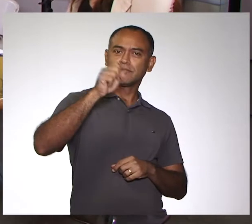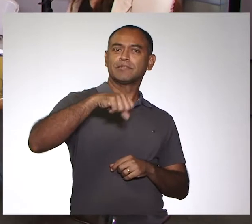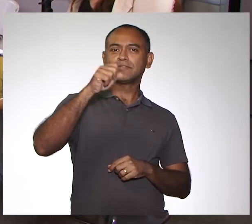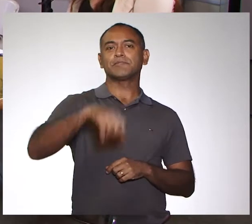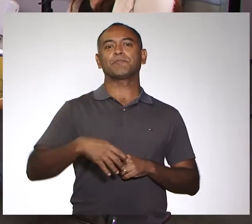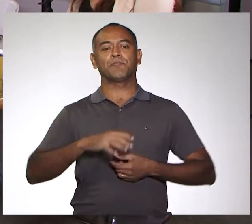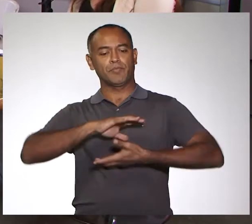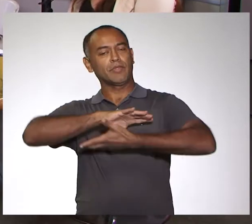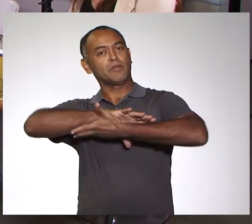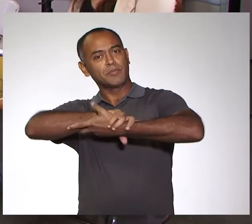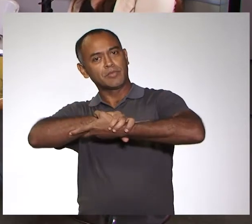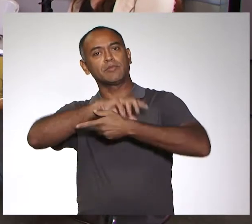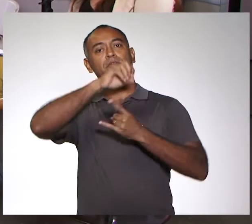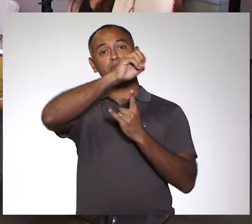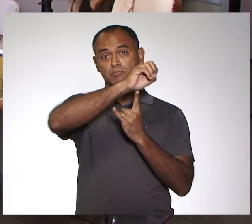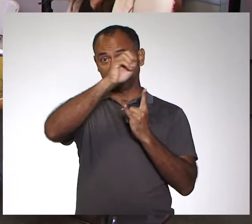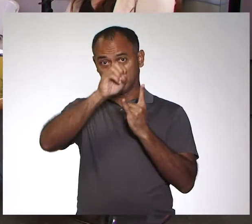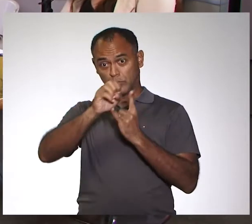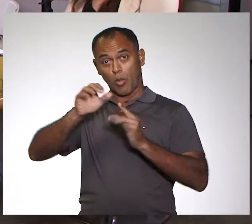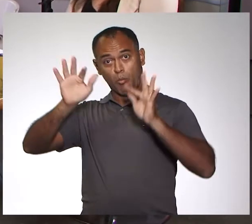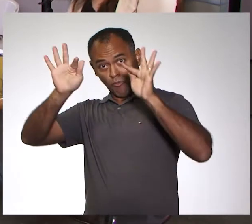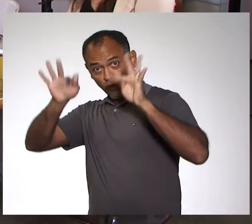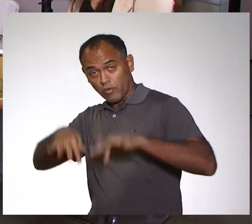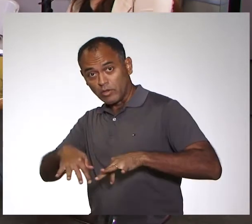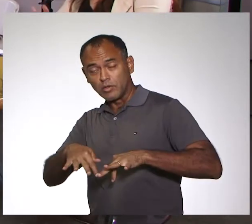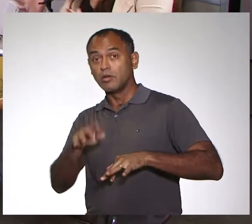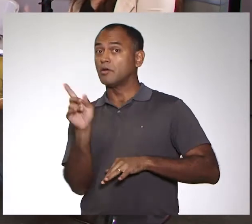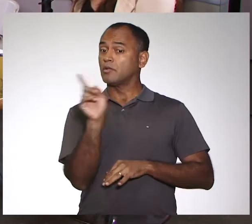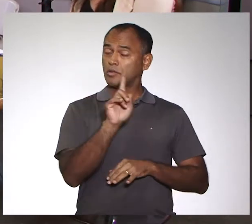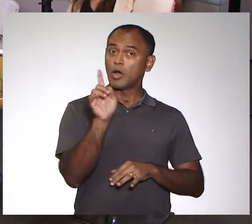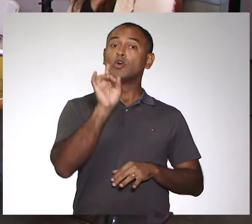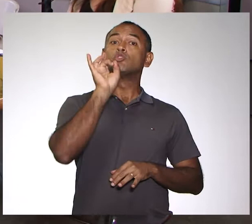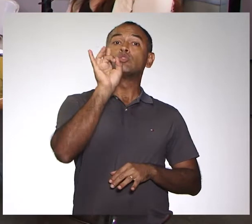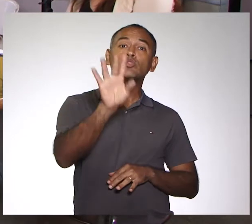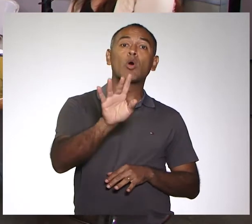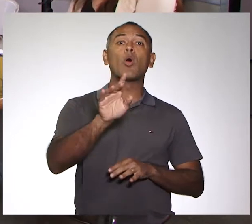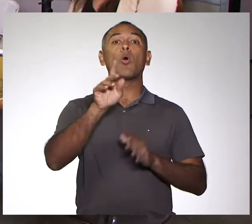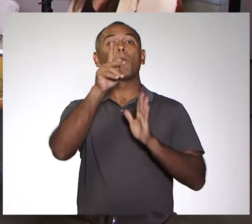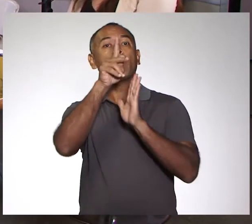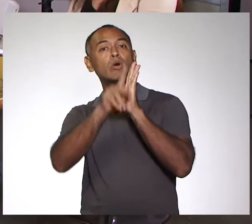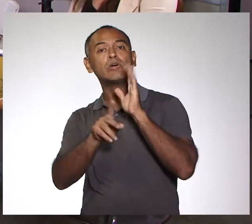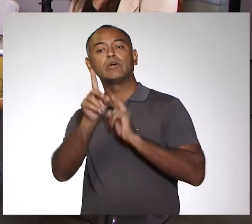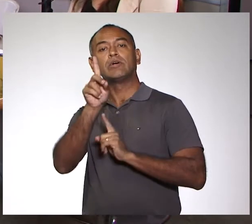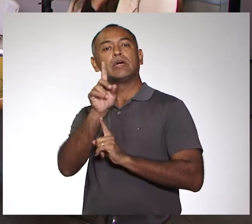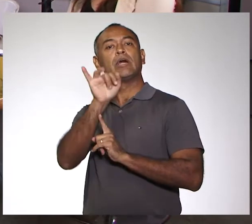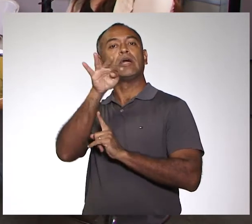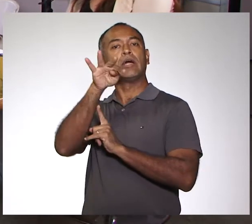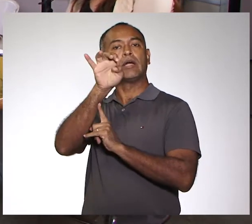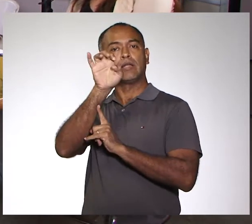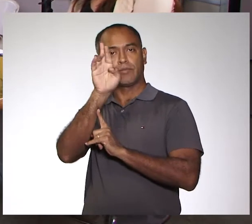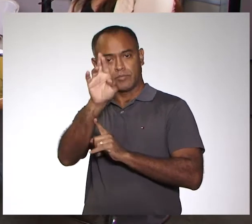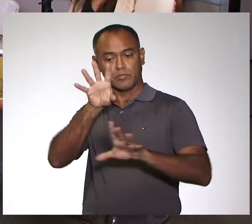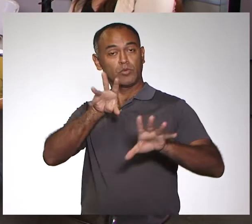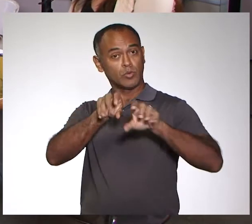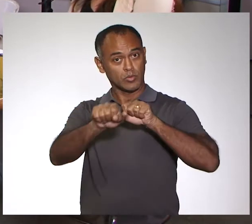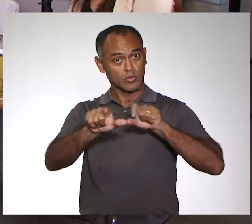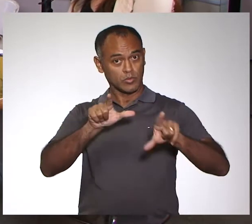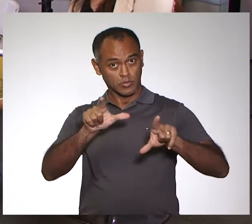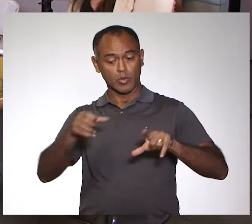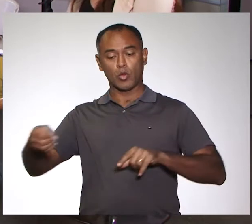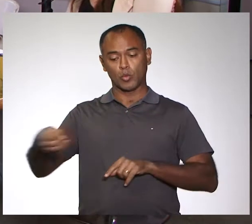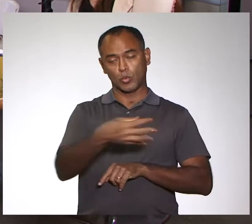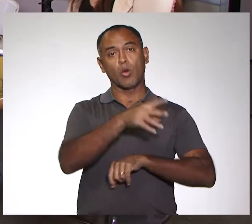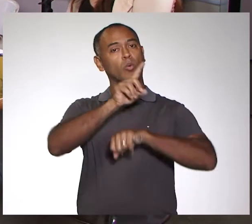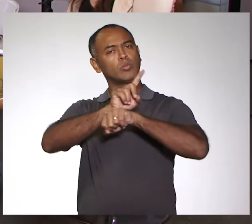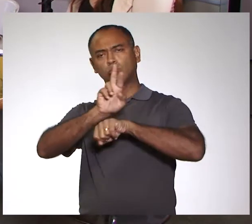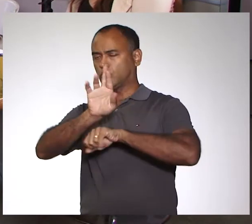A parceria com a Fiocruz não foi encerrada, só o projeto Dinter que encerrou com o doutoramento desses seis novos doutores.